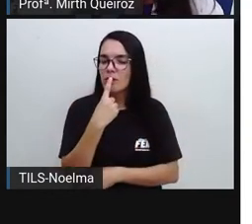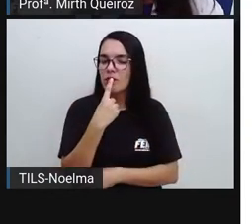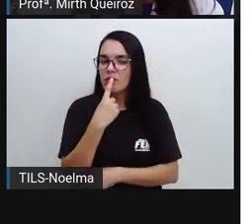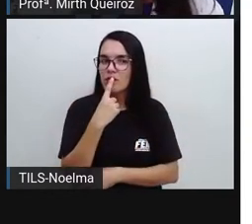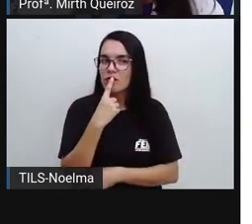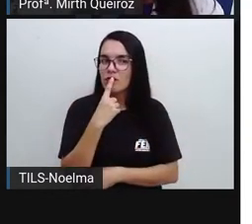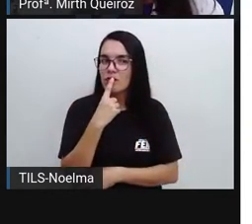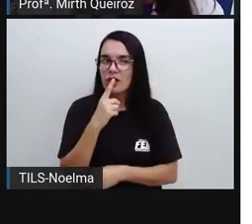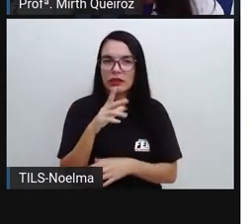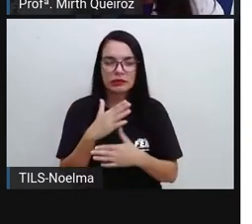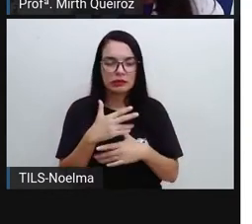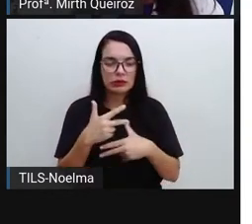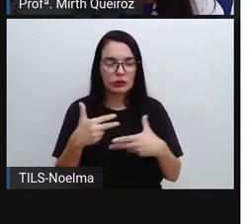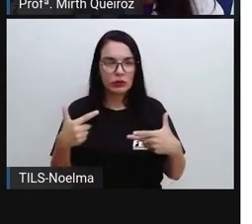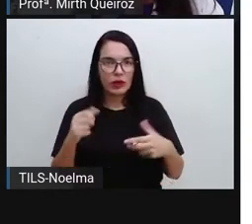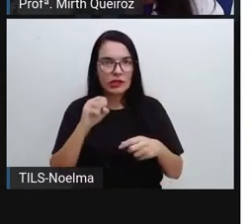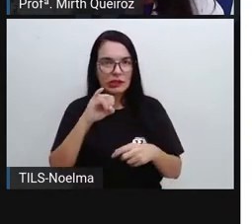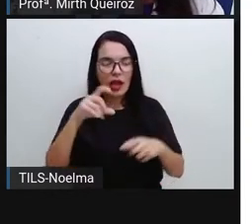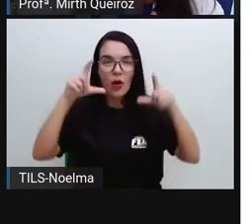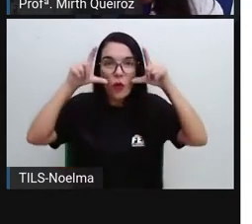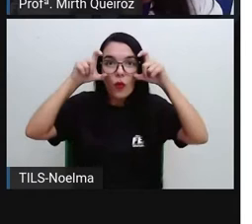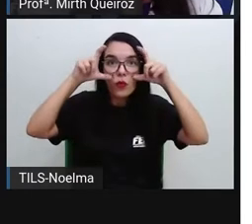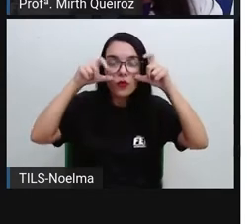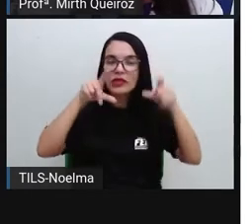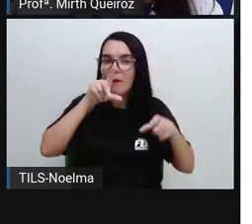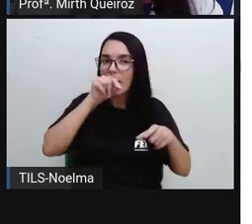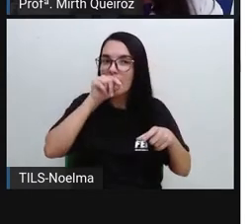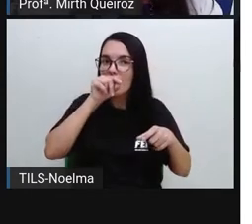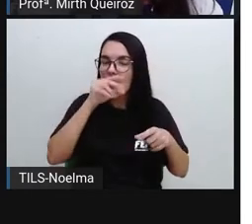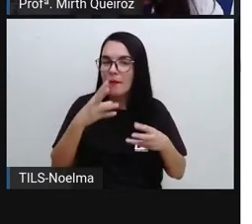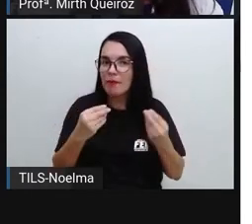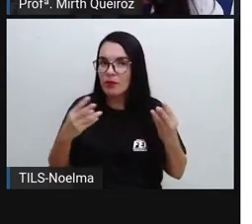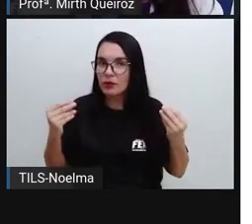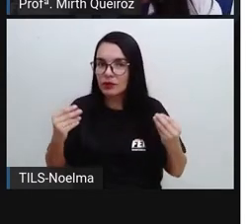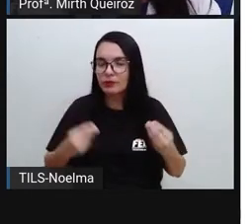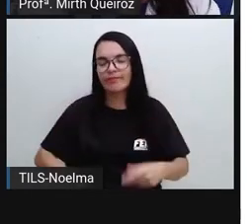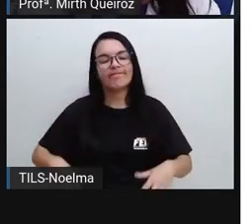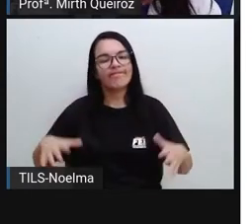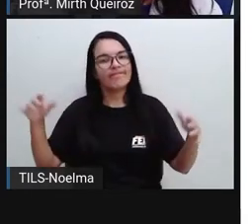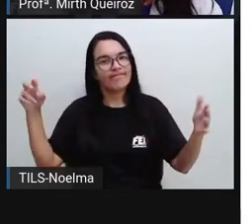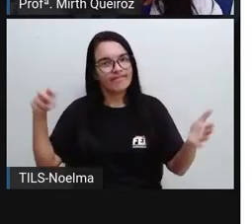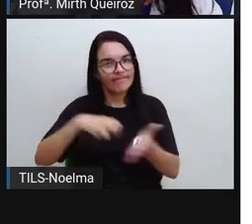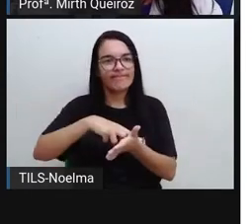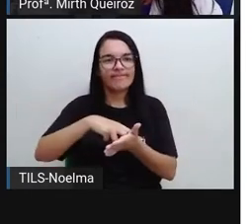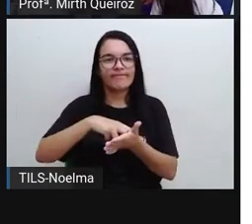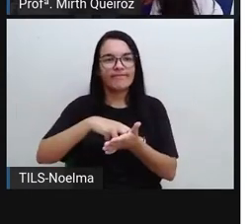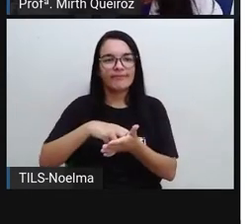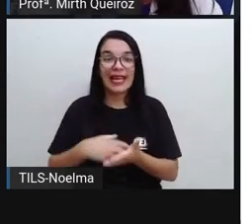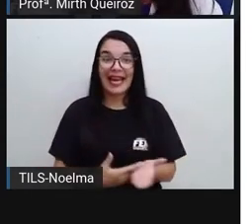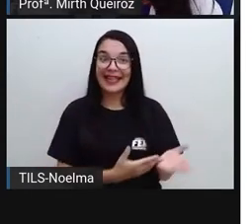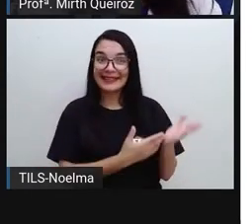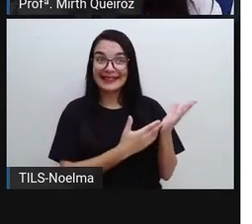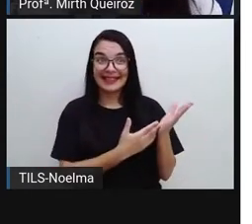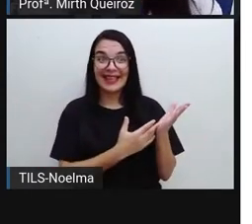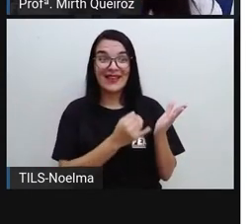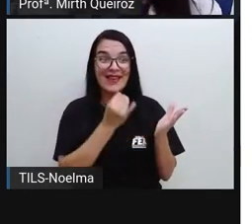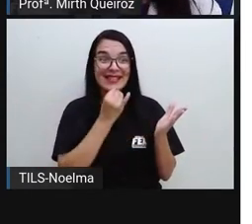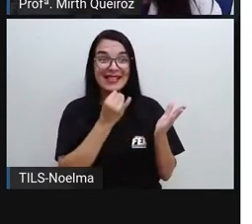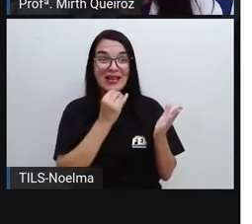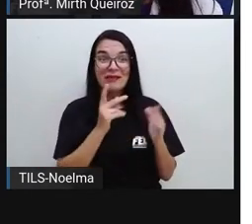toa. Coruja que pia demais, paga caro por isso. Esse é um exemplo de um poema